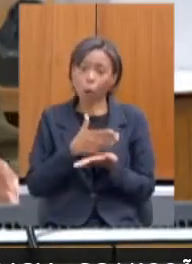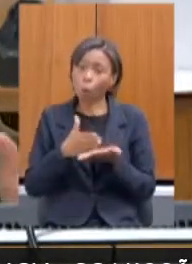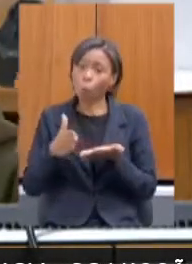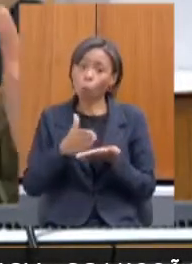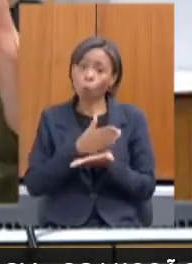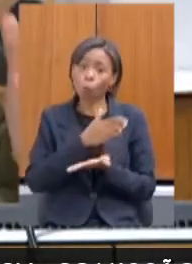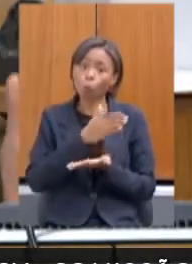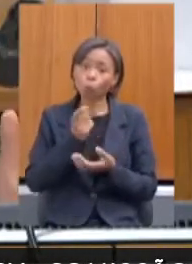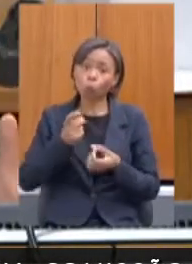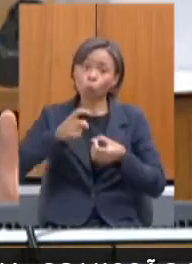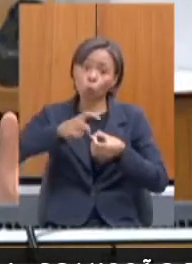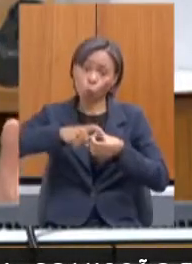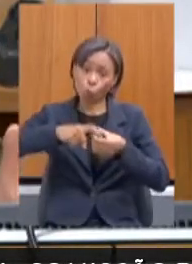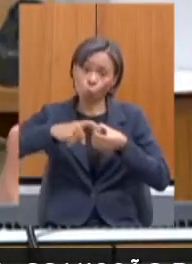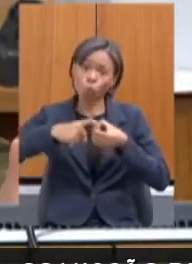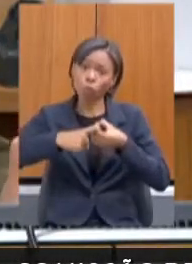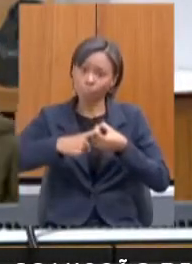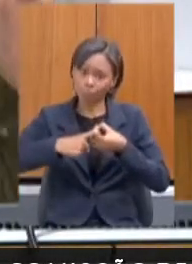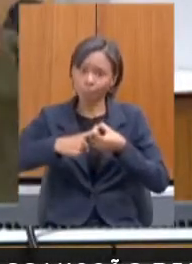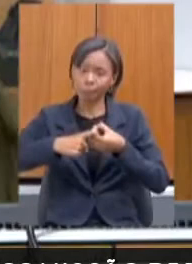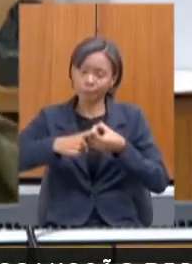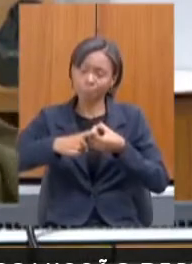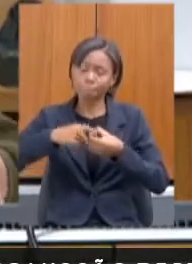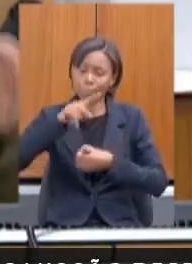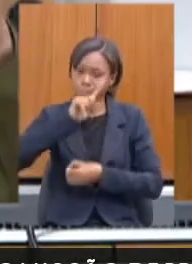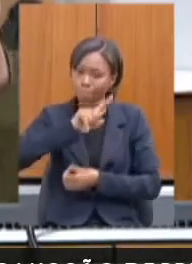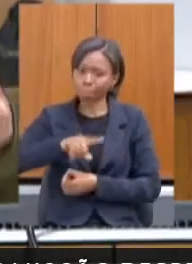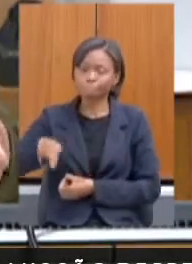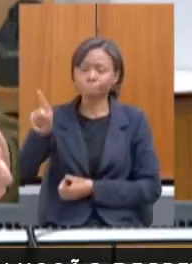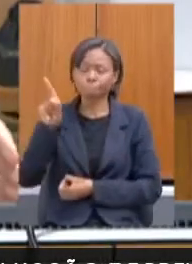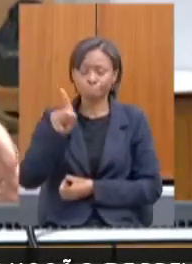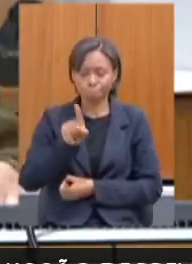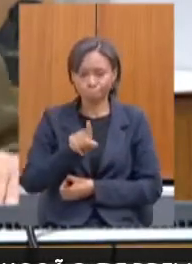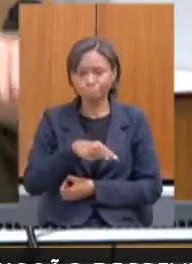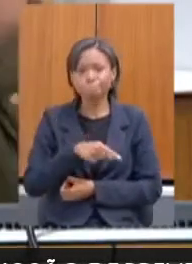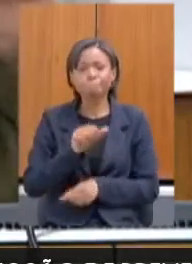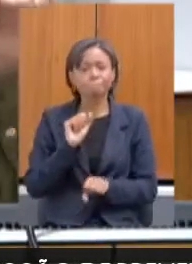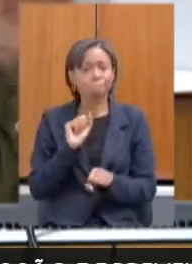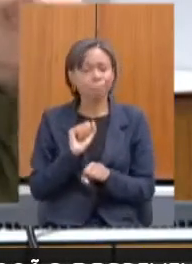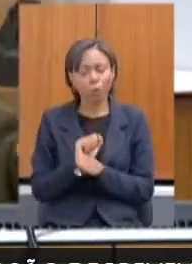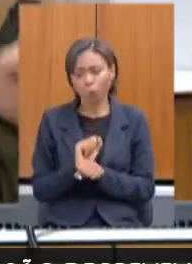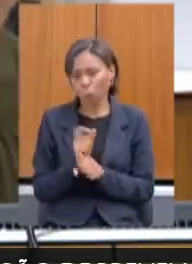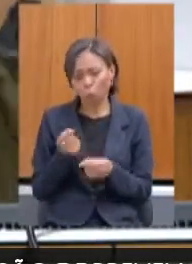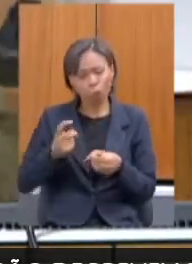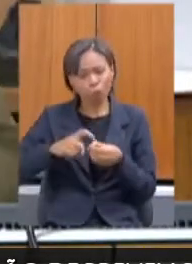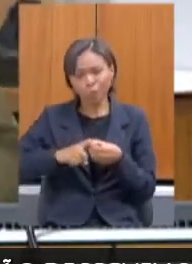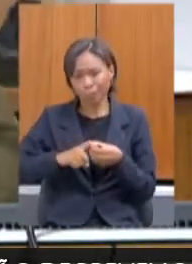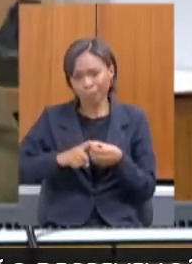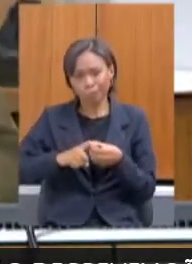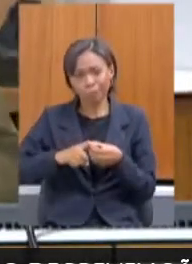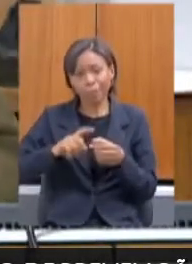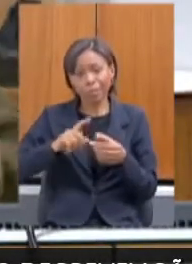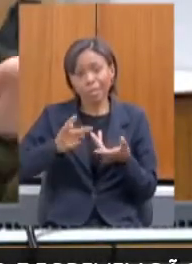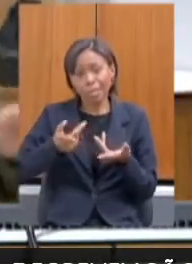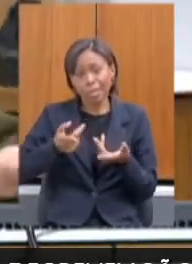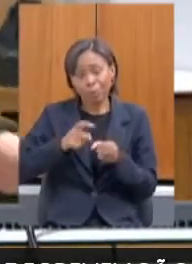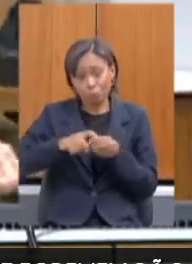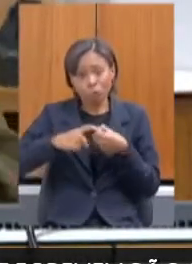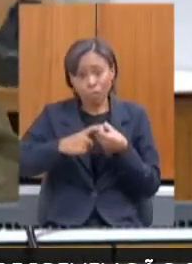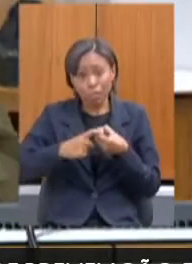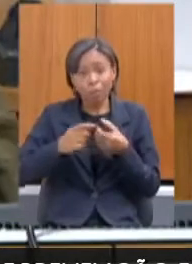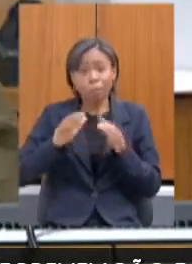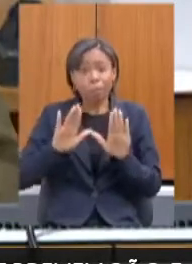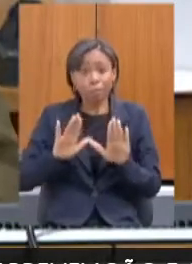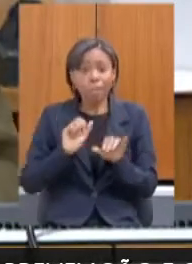esporte, nós preferimos suspender os convênios e voltar em 2021. Então, a nossa